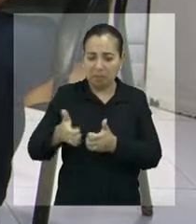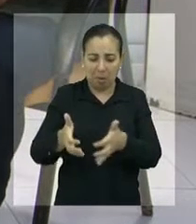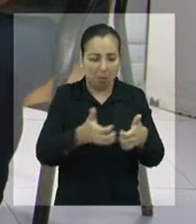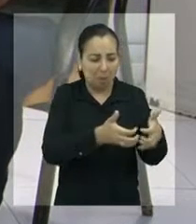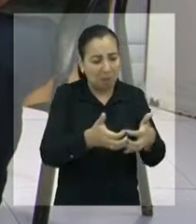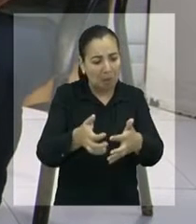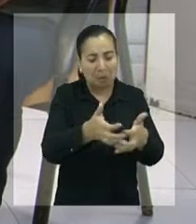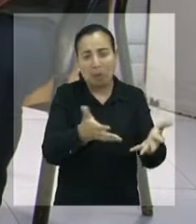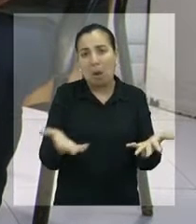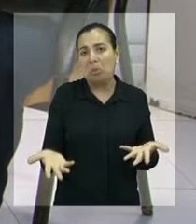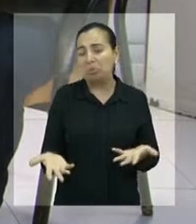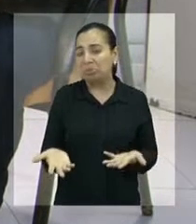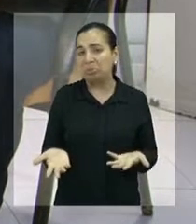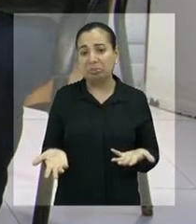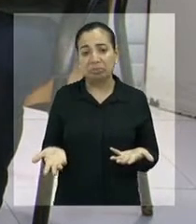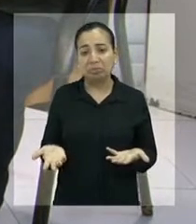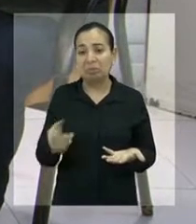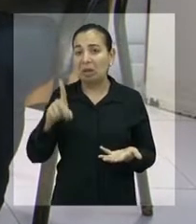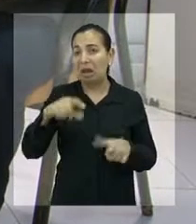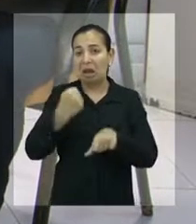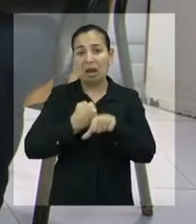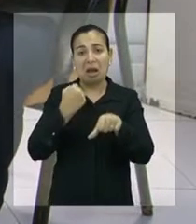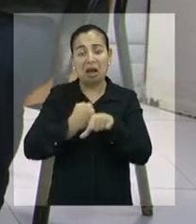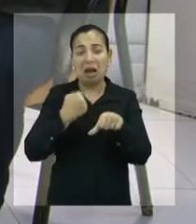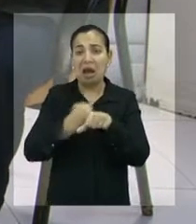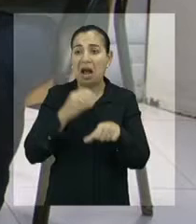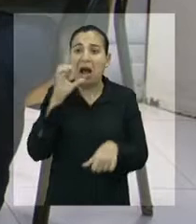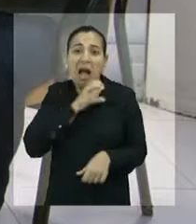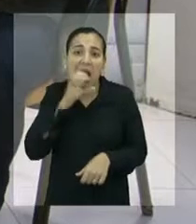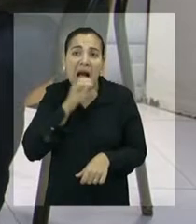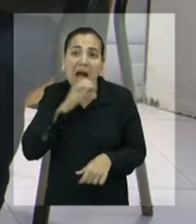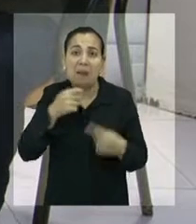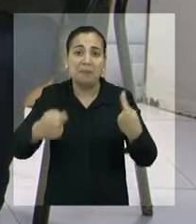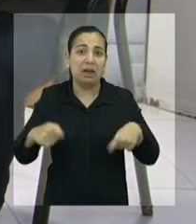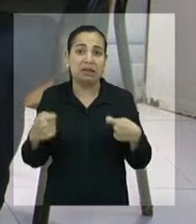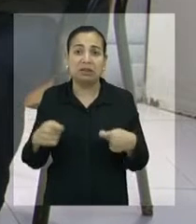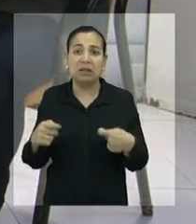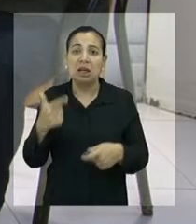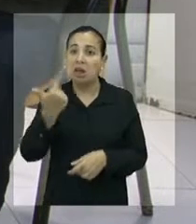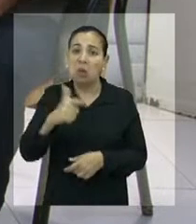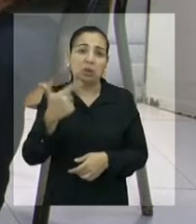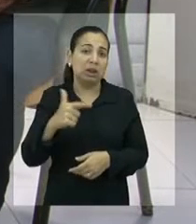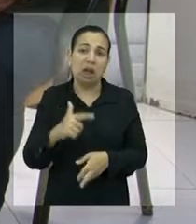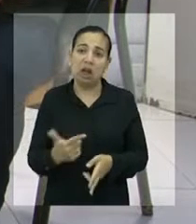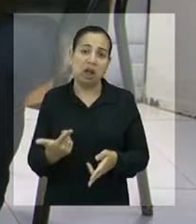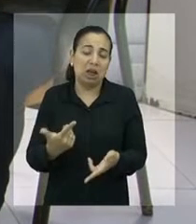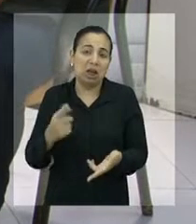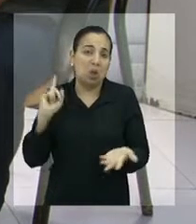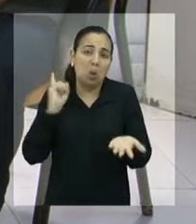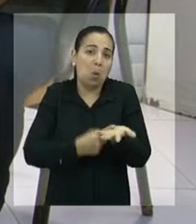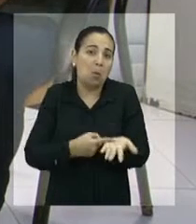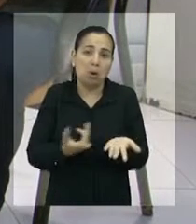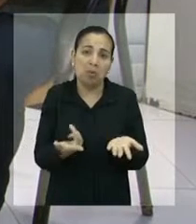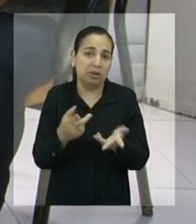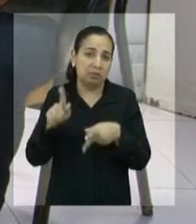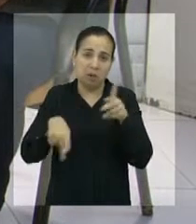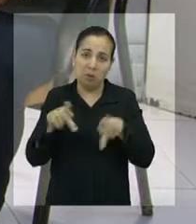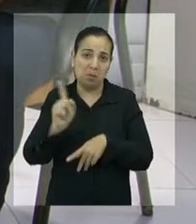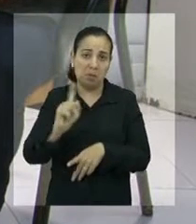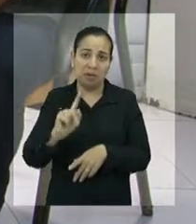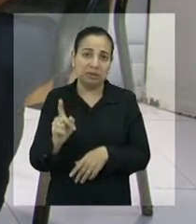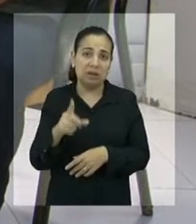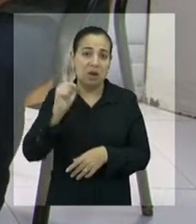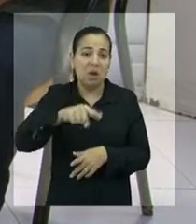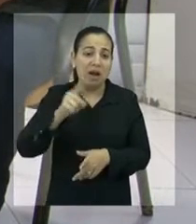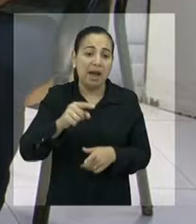dizer, acho que são obras mal feitas, obras apressadas, obras sem compromisso com a população. Eu vejo